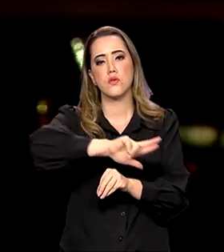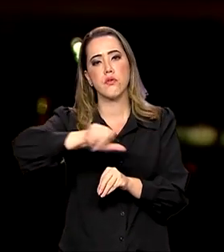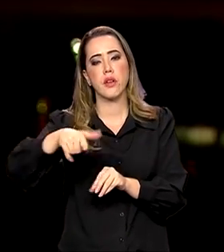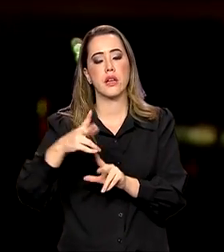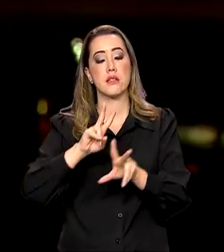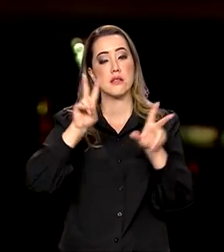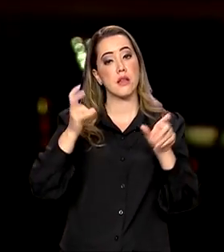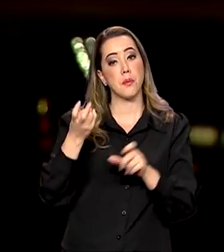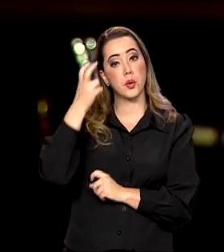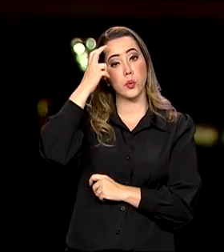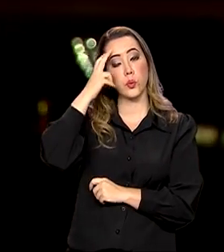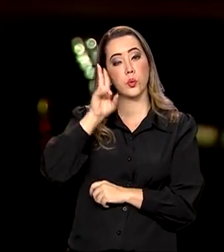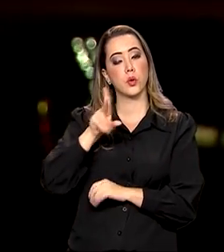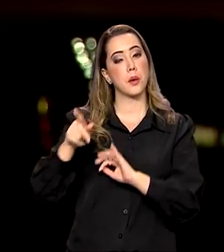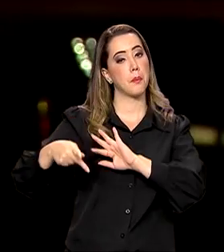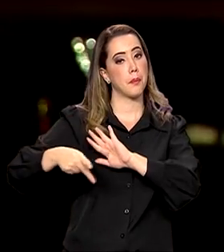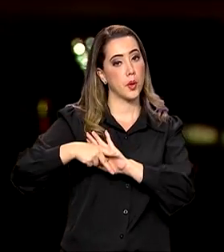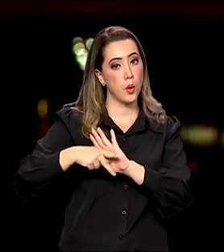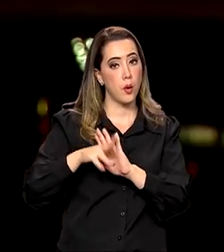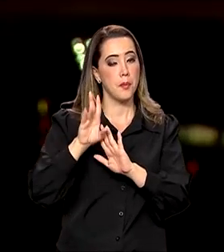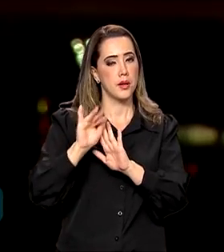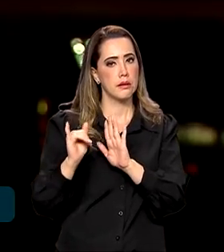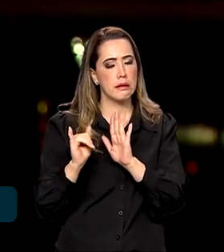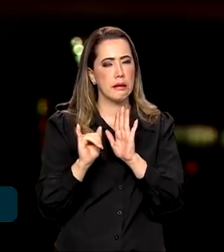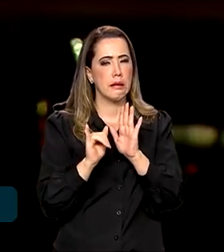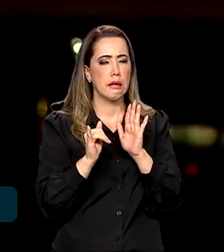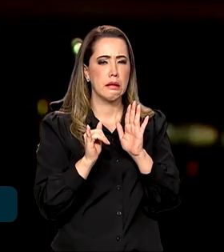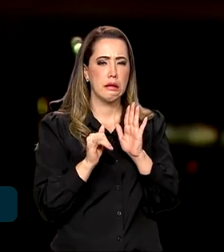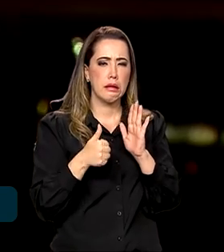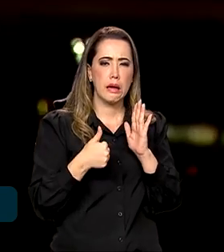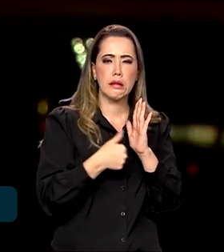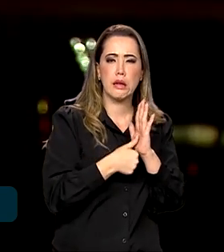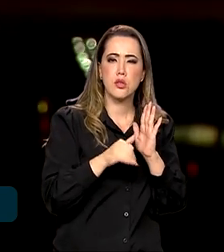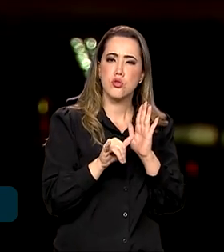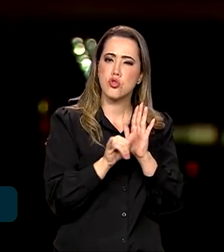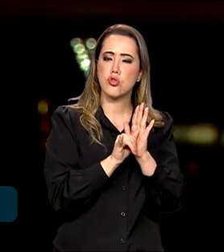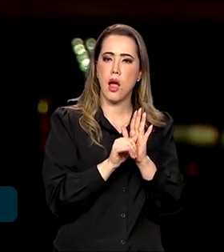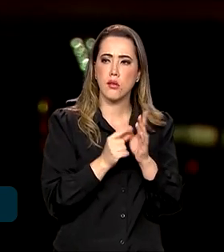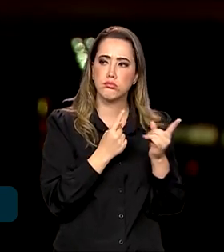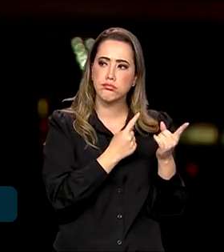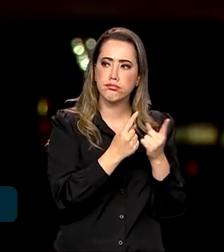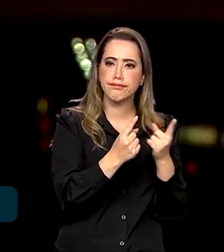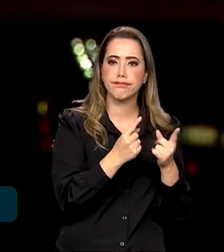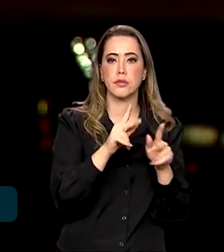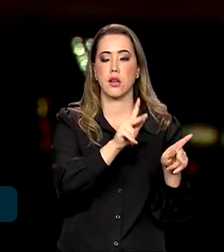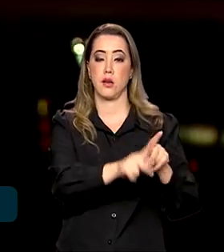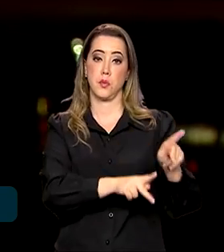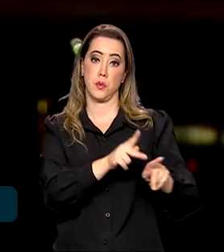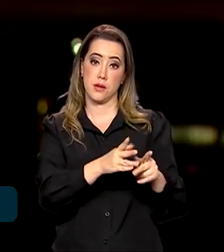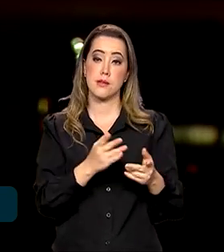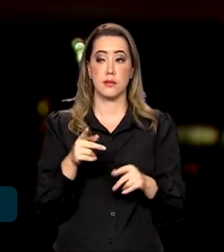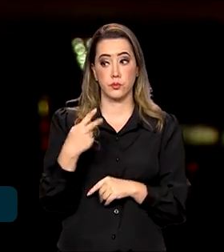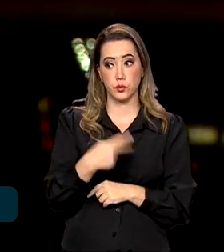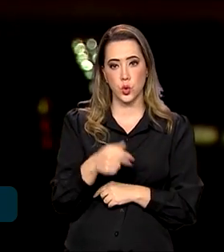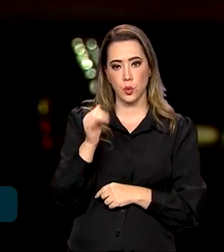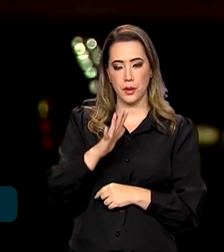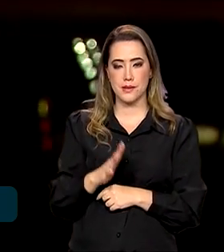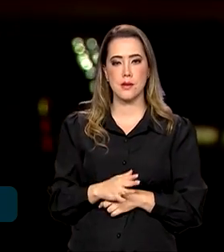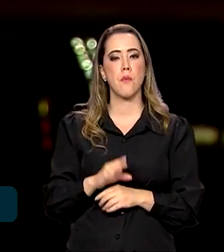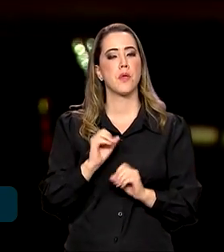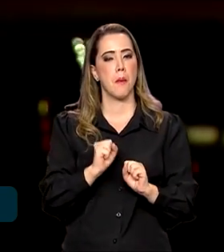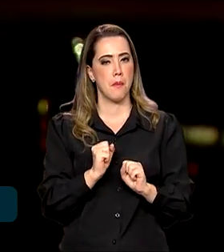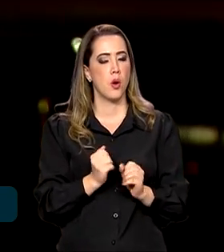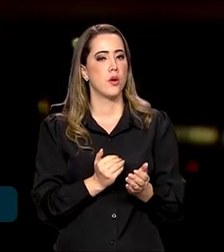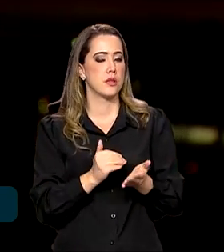culturais que fazem parte da identidade do povo brasileiro. Os projetos podem ser inscritos até o dia 8